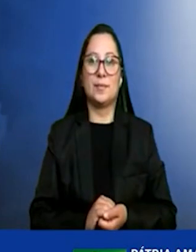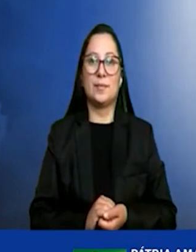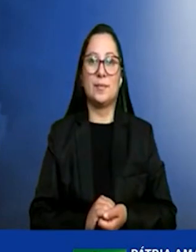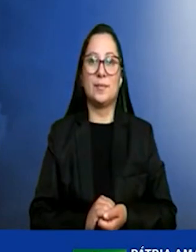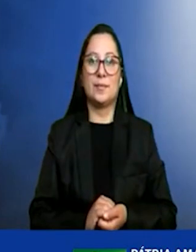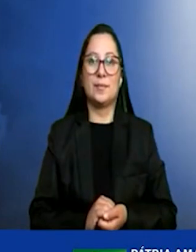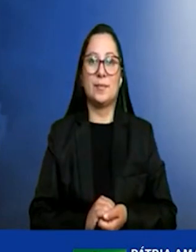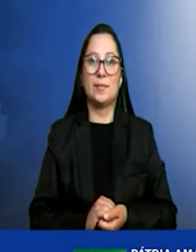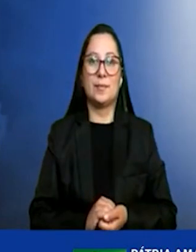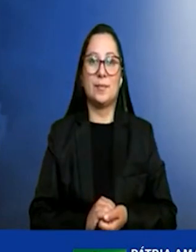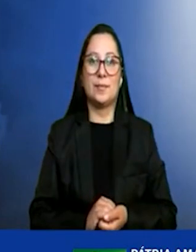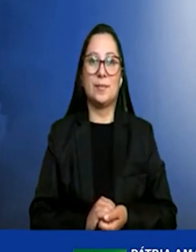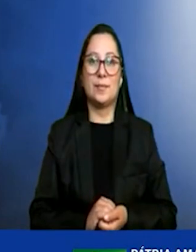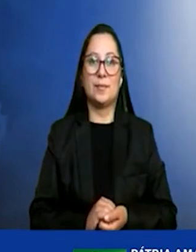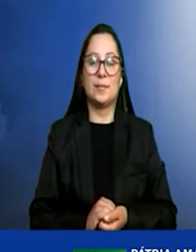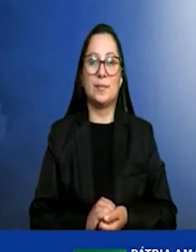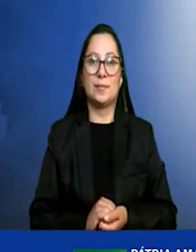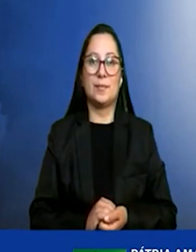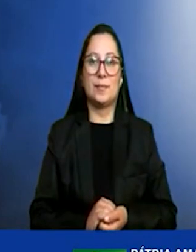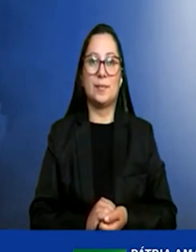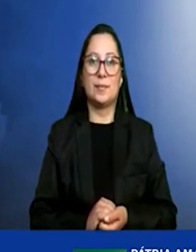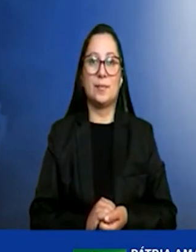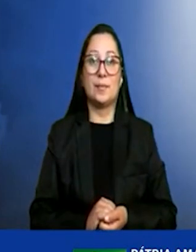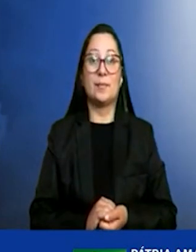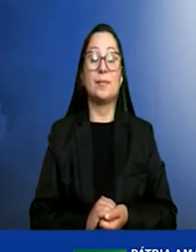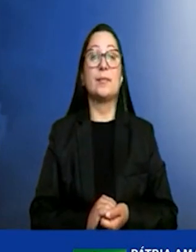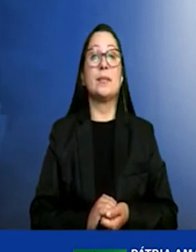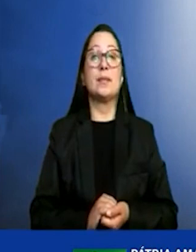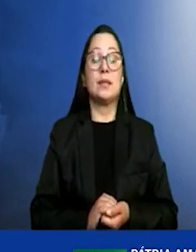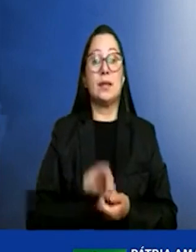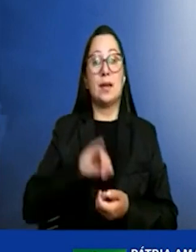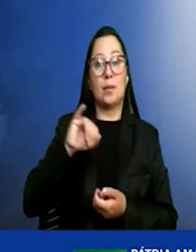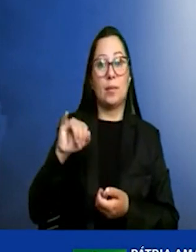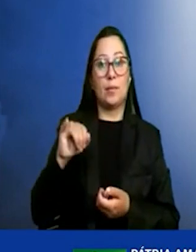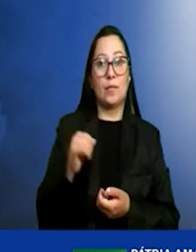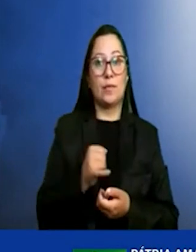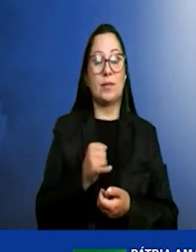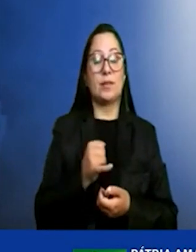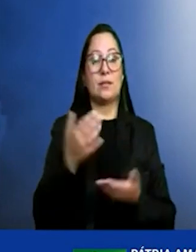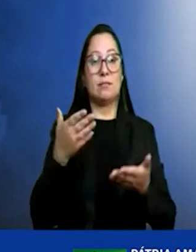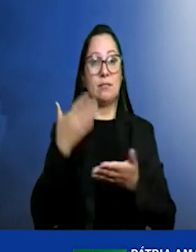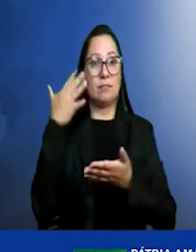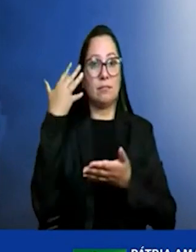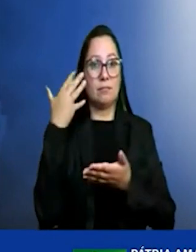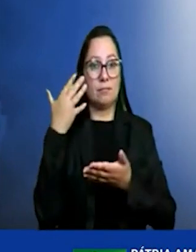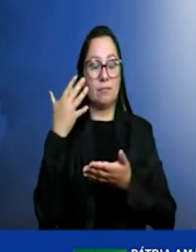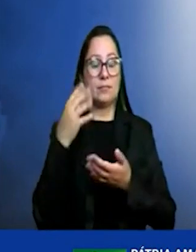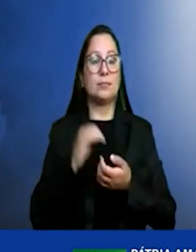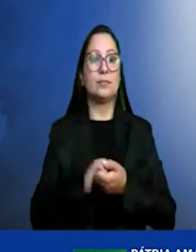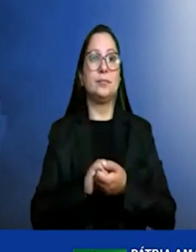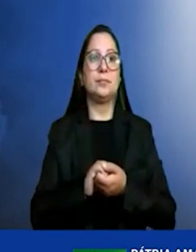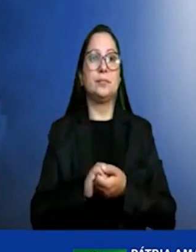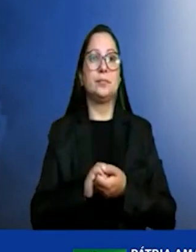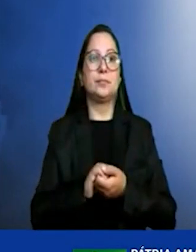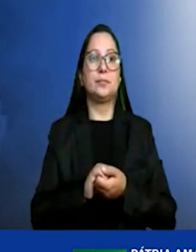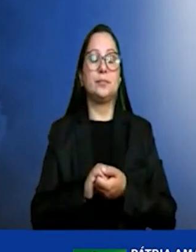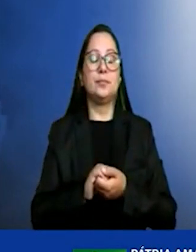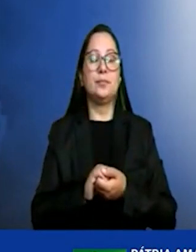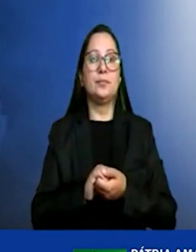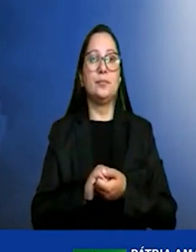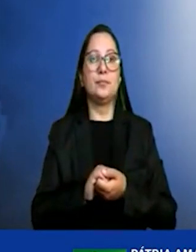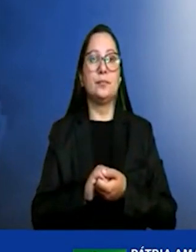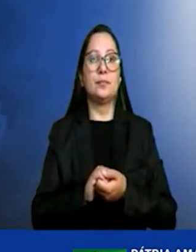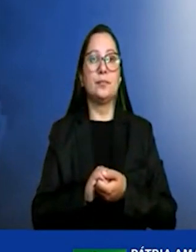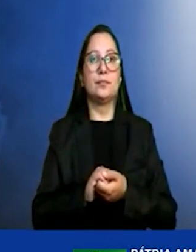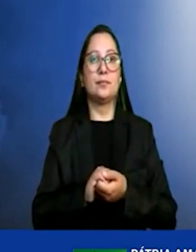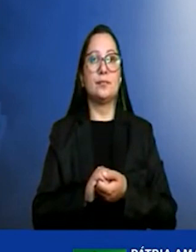bom aproveitando essa oportunidade final das considerações iniciais eu gostaria